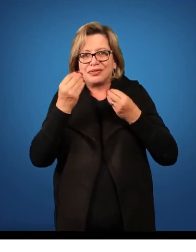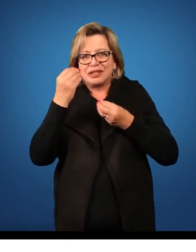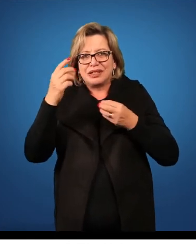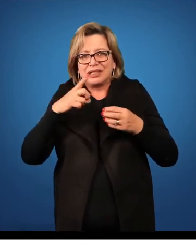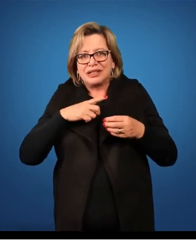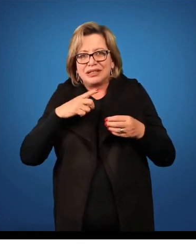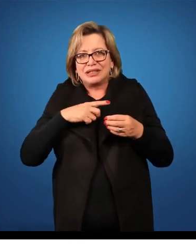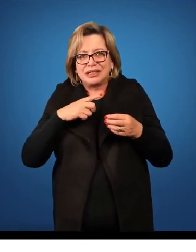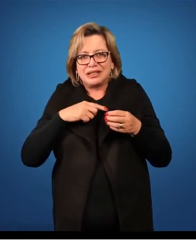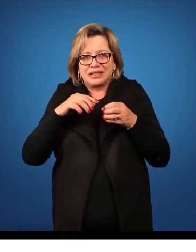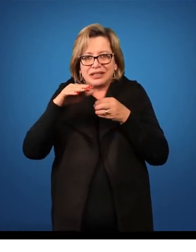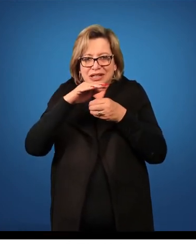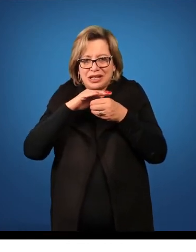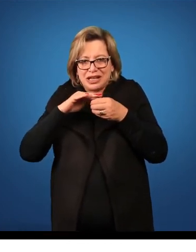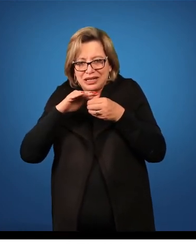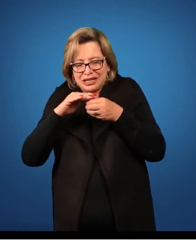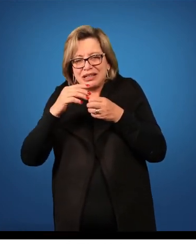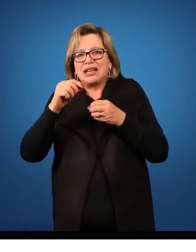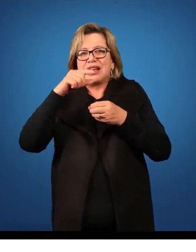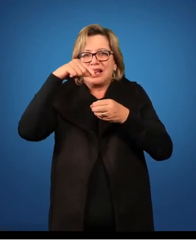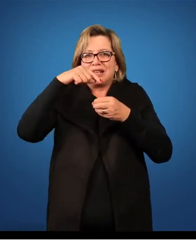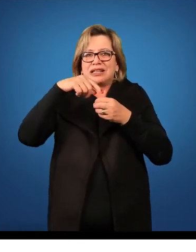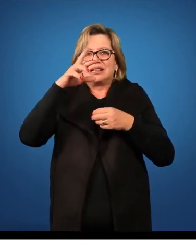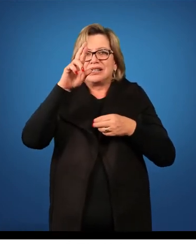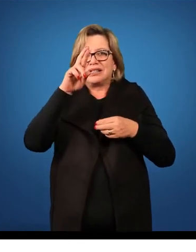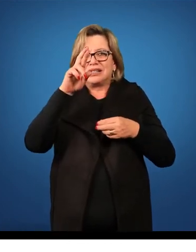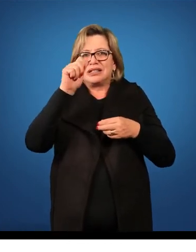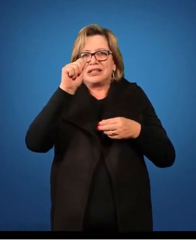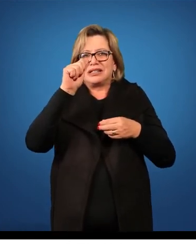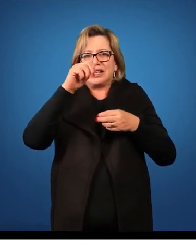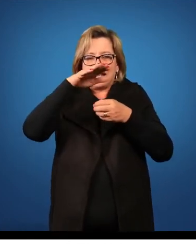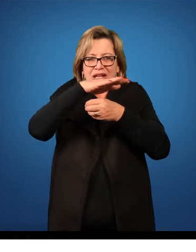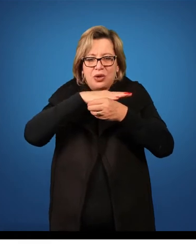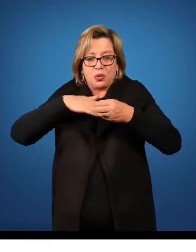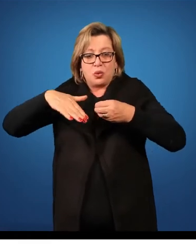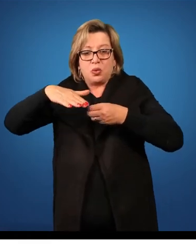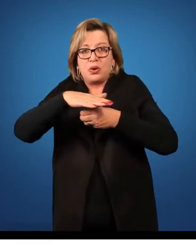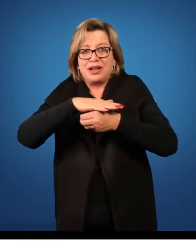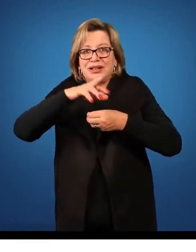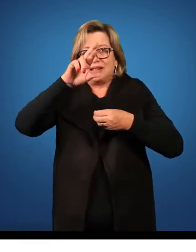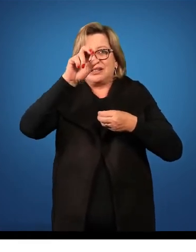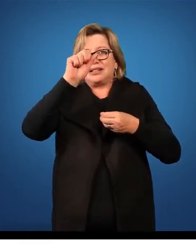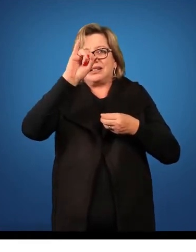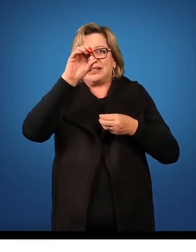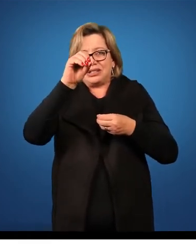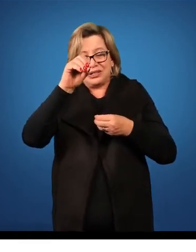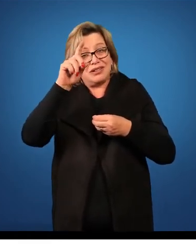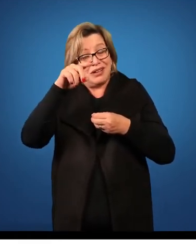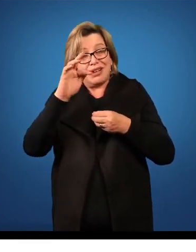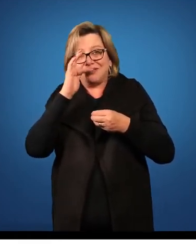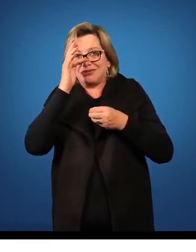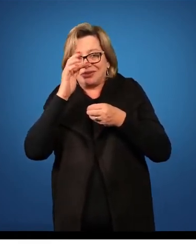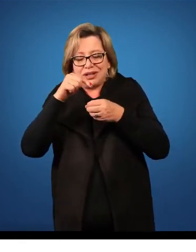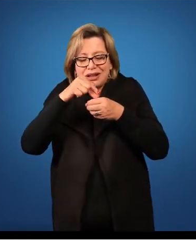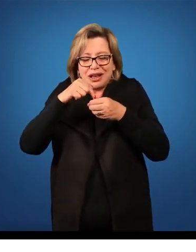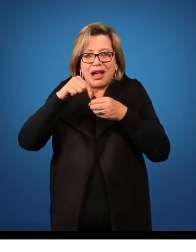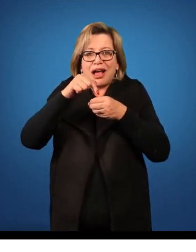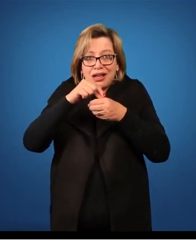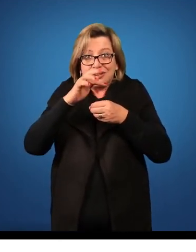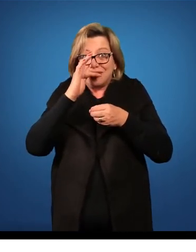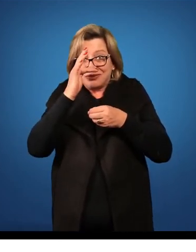gente tem as flores do raio, a flor do disco, a flor do raio são essas pétalas brancas e a flor do disco as pétalas amarelas.